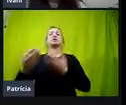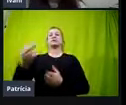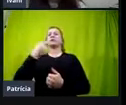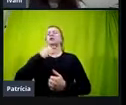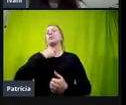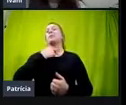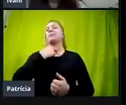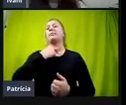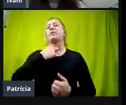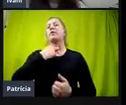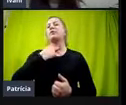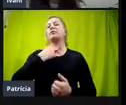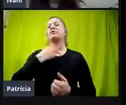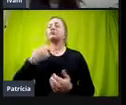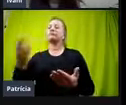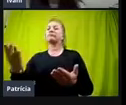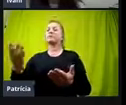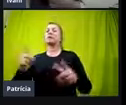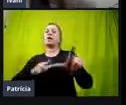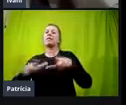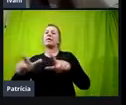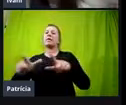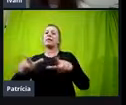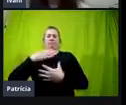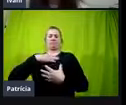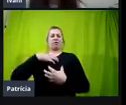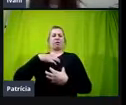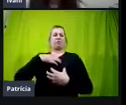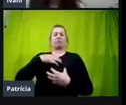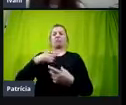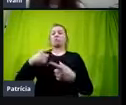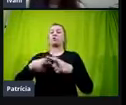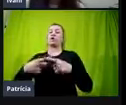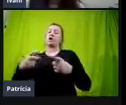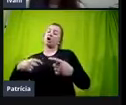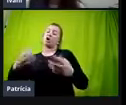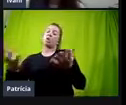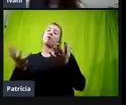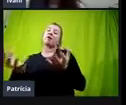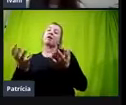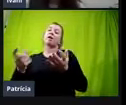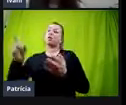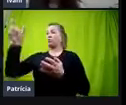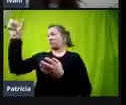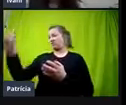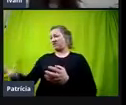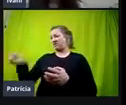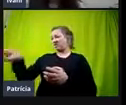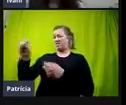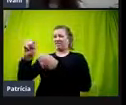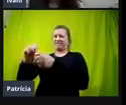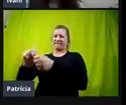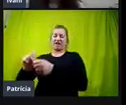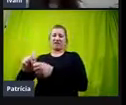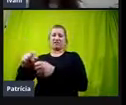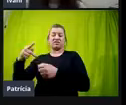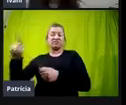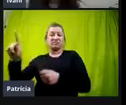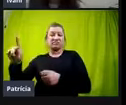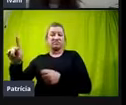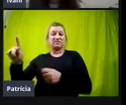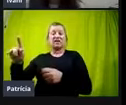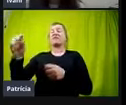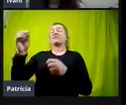a serviço meu porque eu quero que aquela pessoa faça tal coisa, né, claro que vai ter